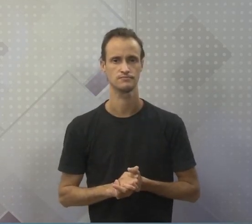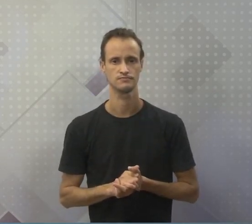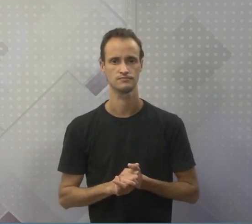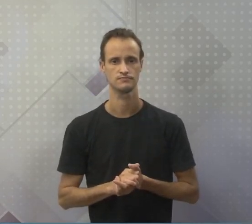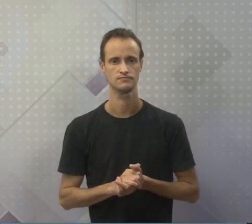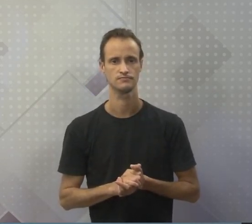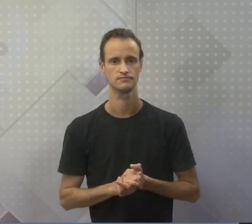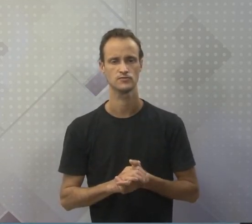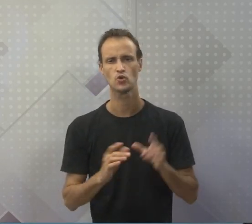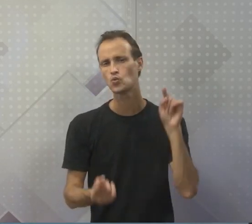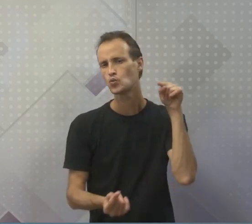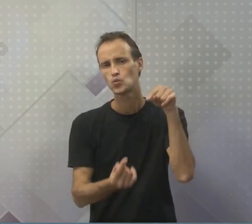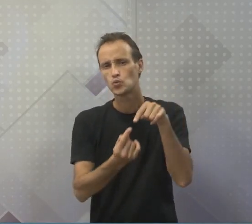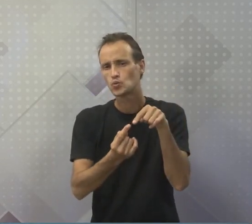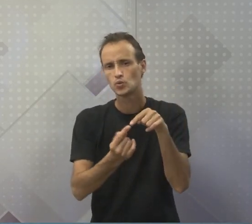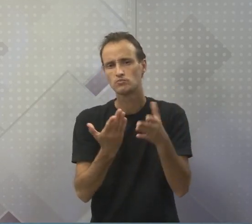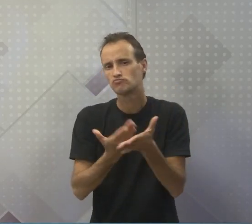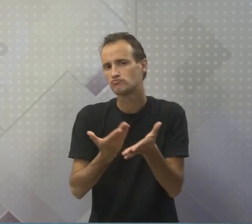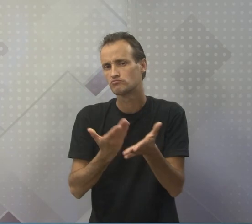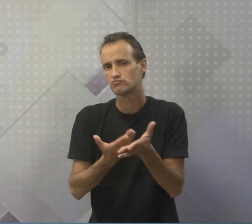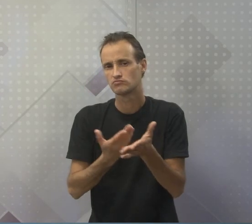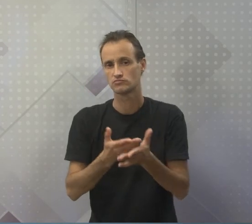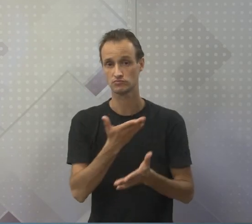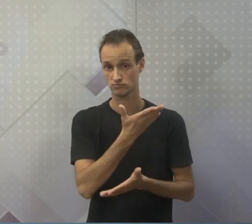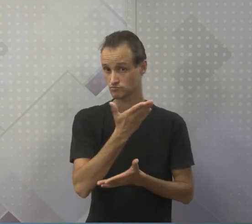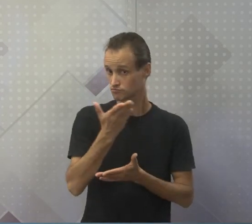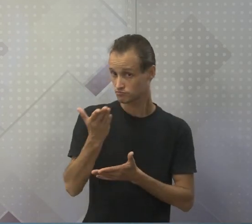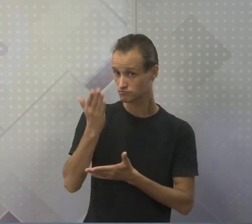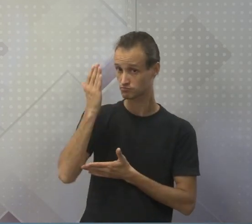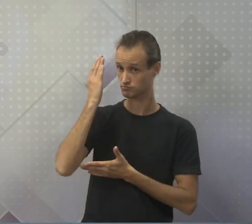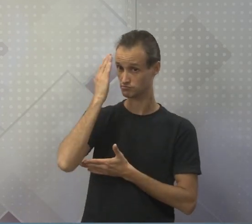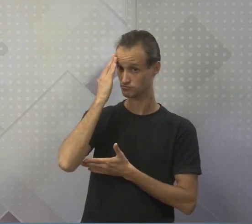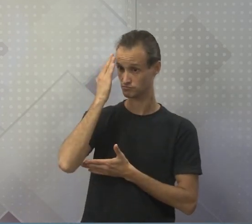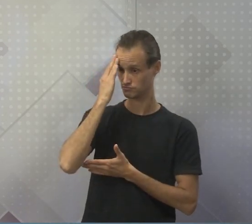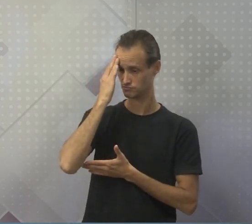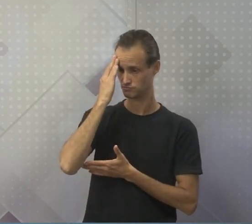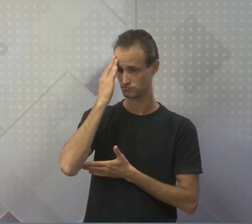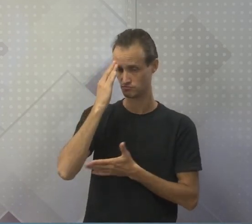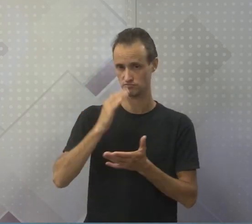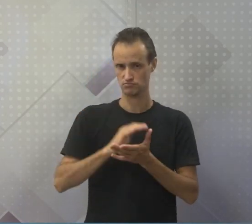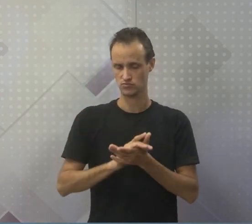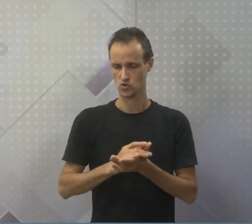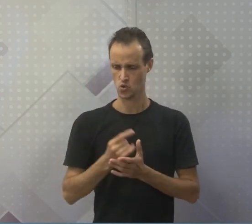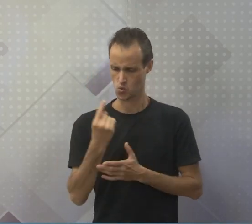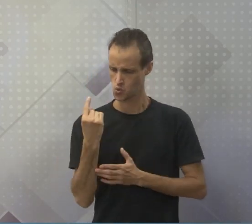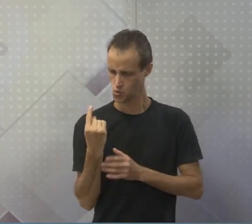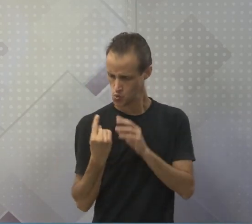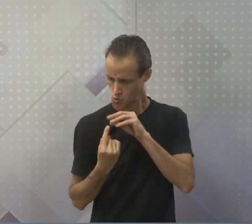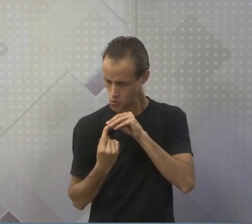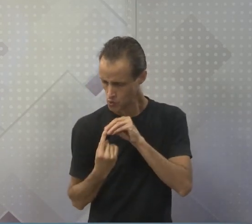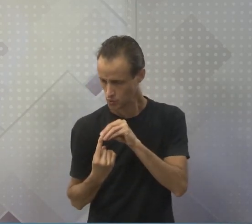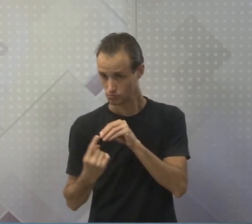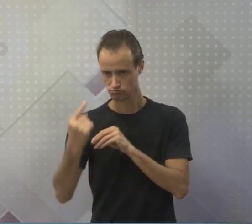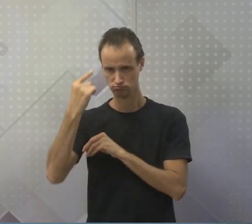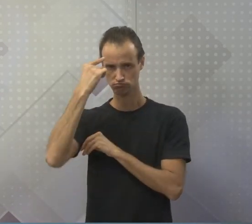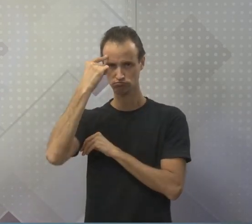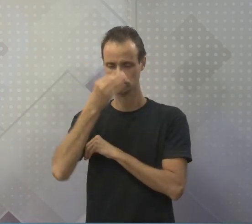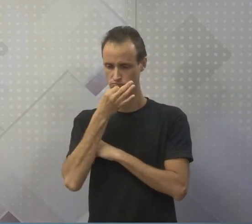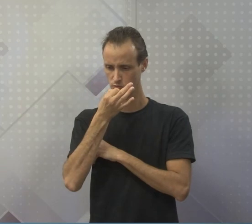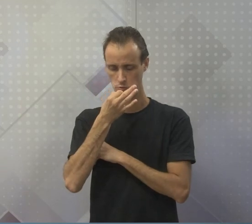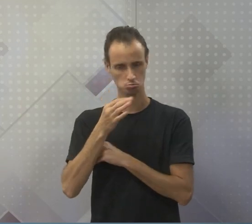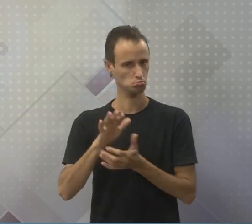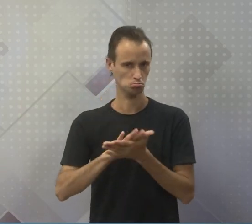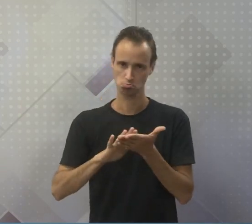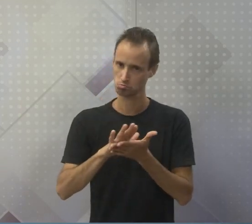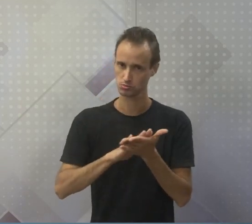o intuito, qual a finalidade dessa aula? Você entender que não existe apenas um pensamento. O pensamento científico,